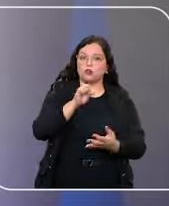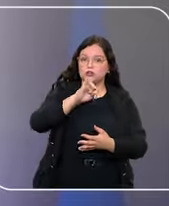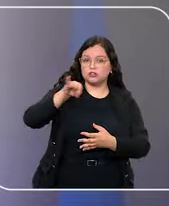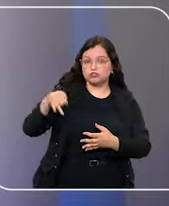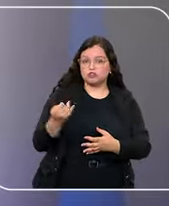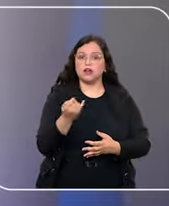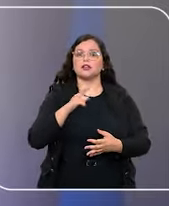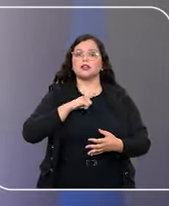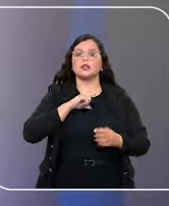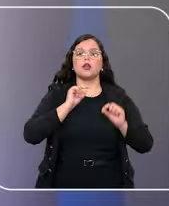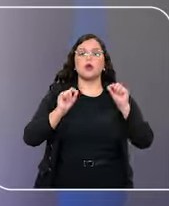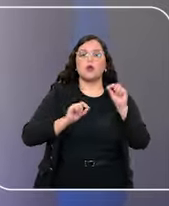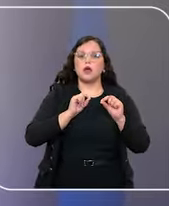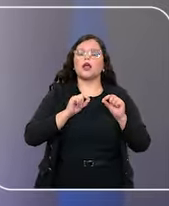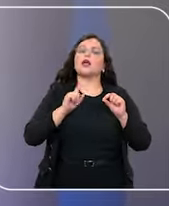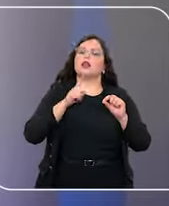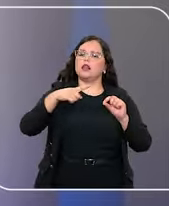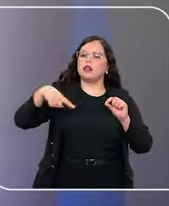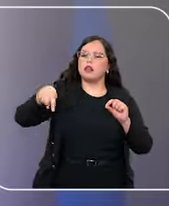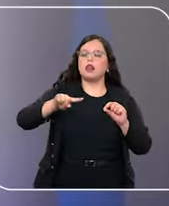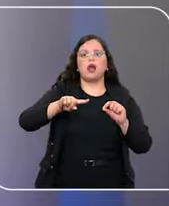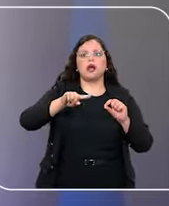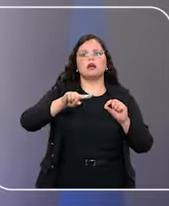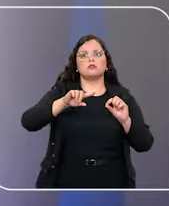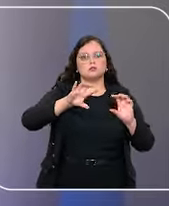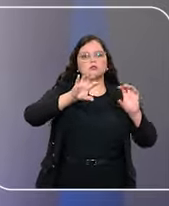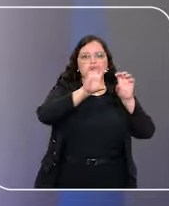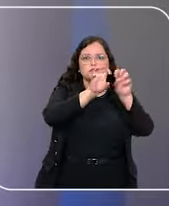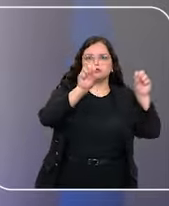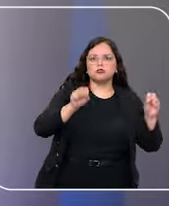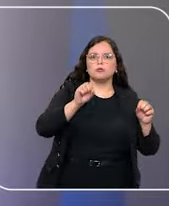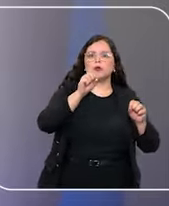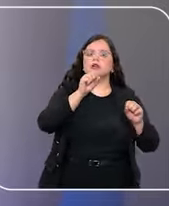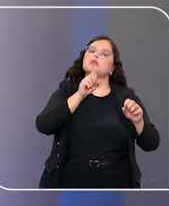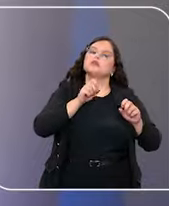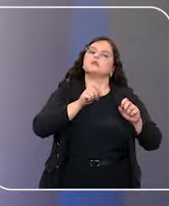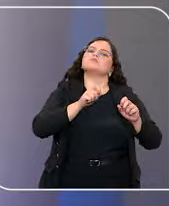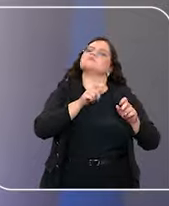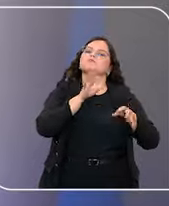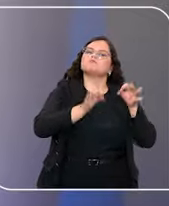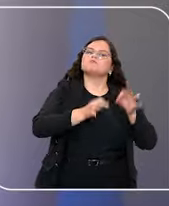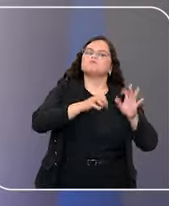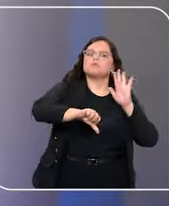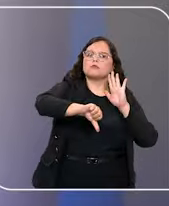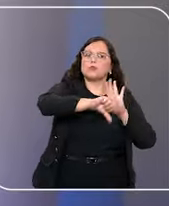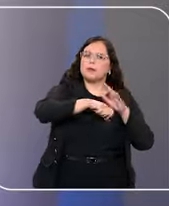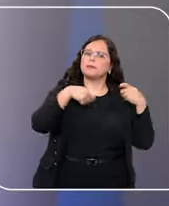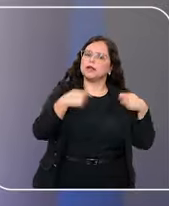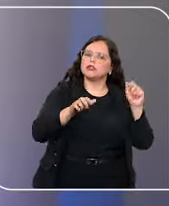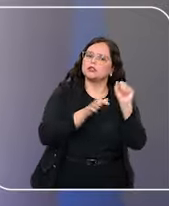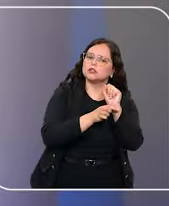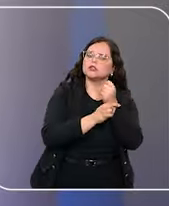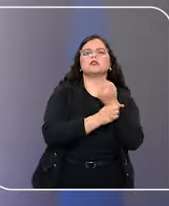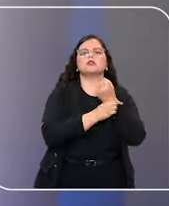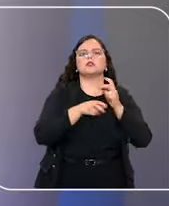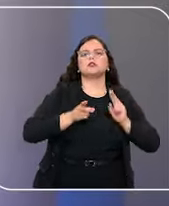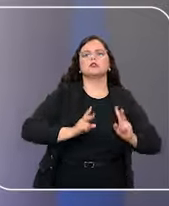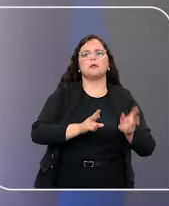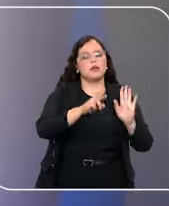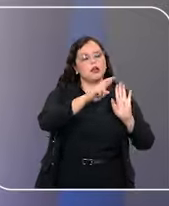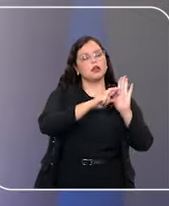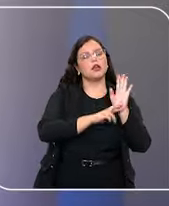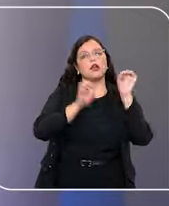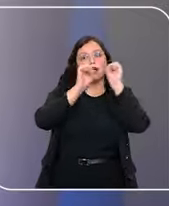debate no meio jurídico sobre a necessidade de o sistema de justiça criminal seguir e garantir o cumprimento de